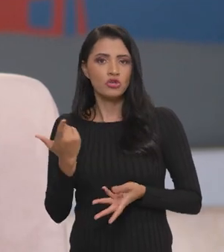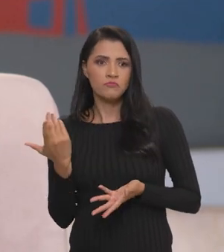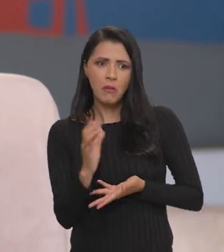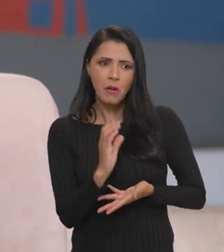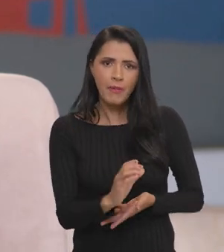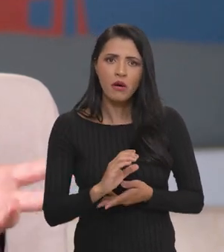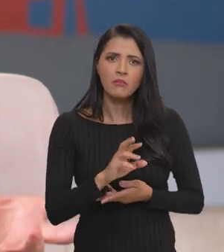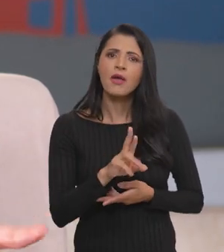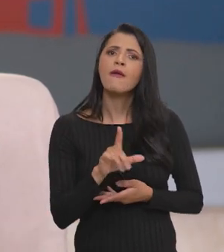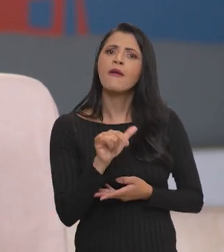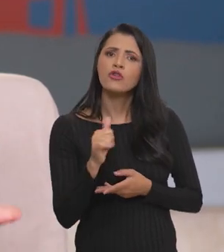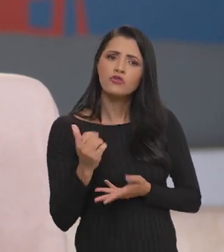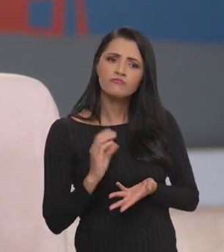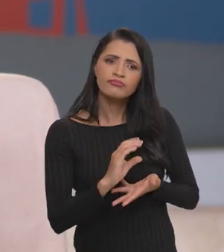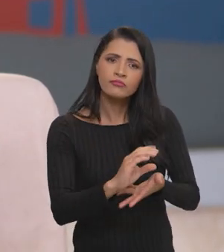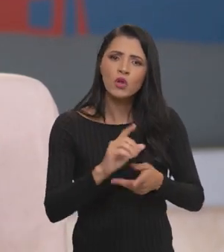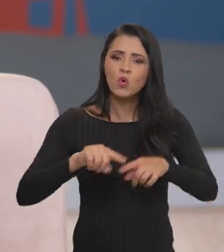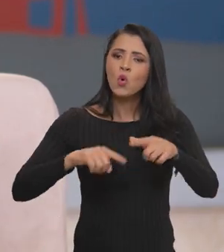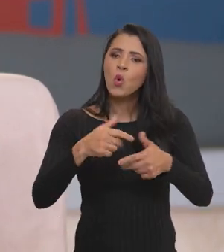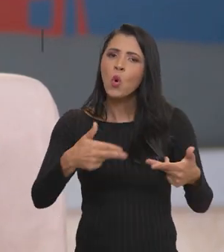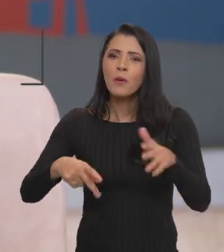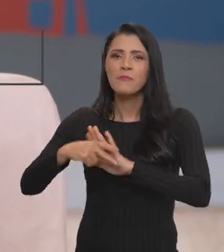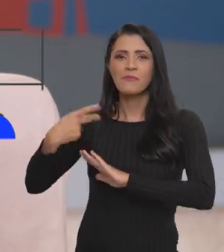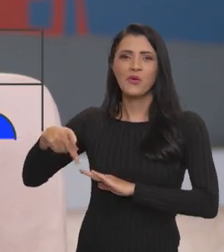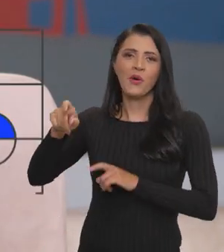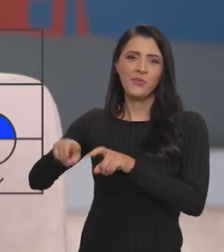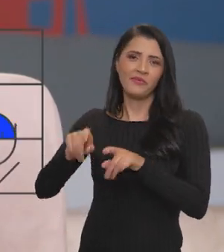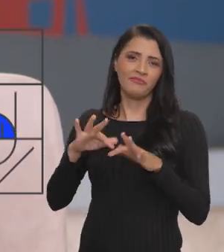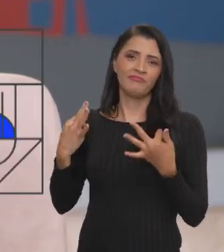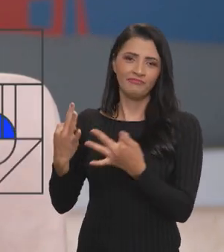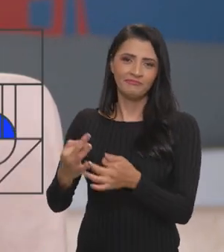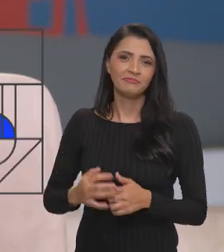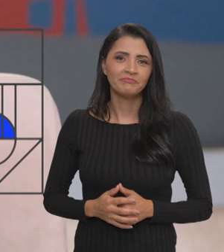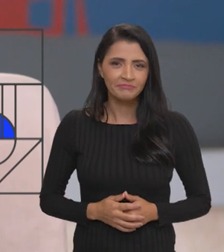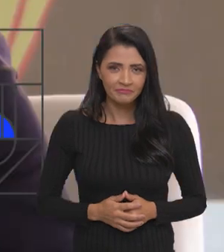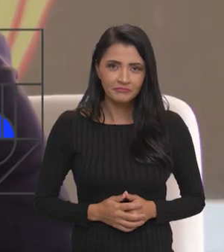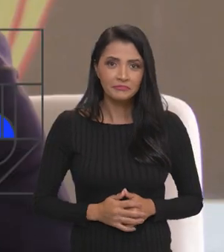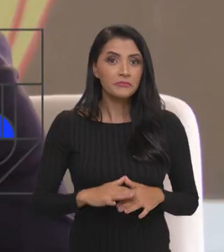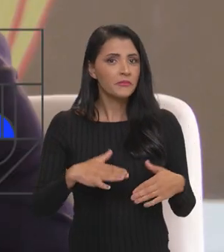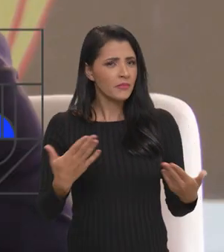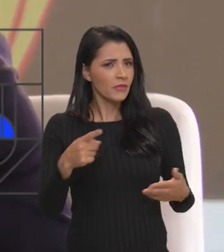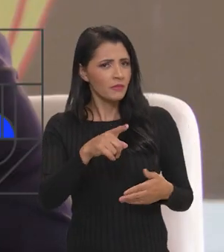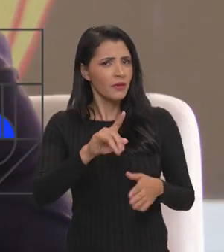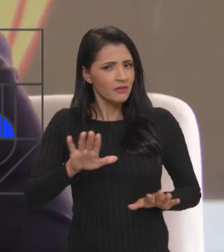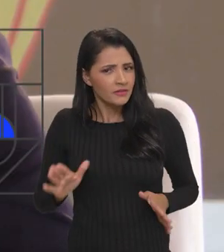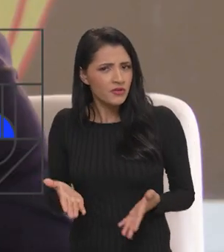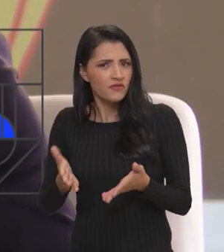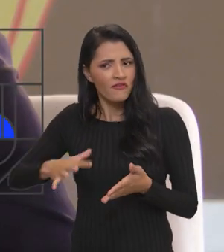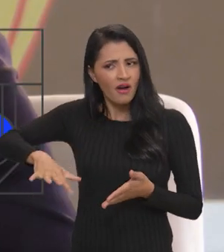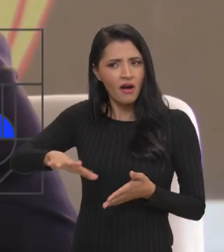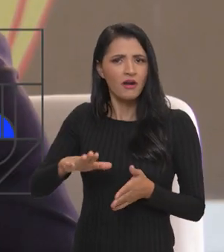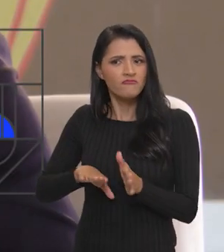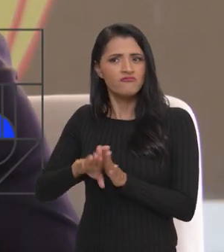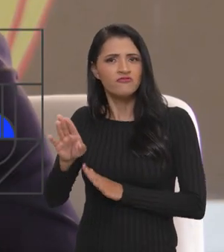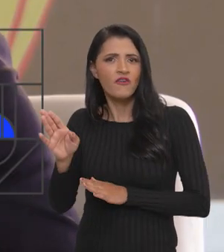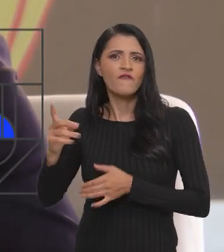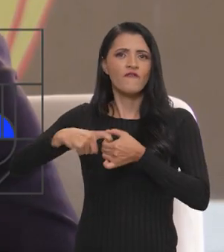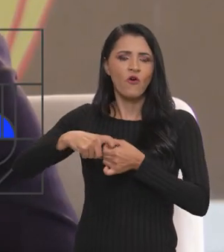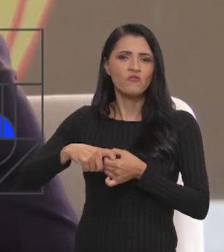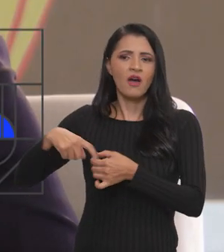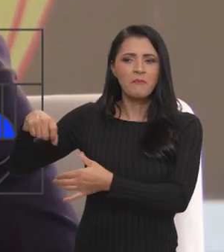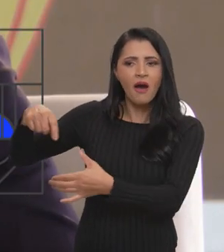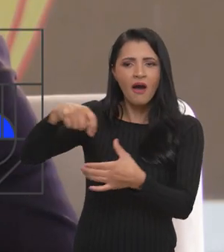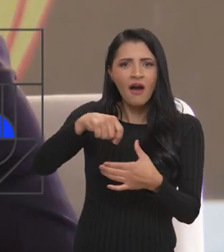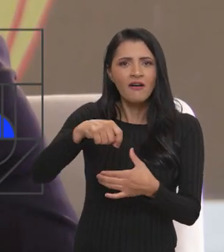toda a nossa rede com produtos também oriundos desses agricultores. Ou seja, para incentivar o setor a voltar